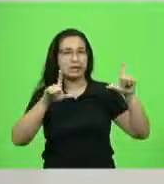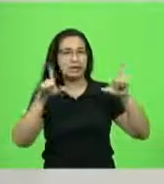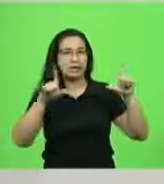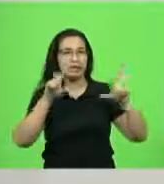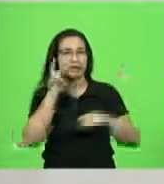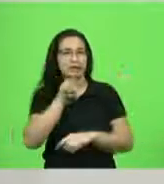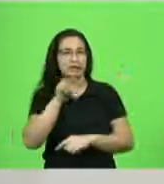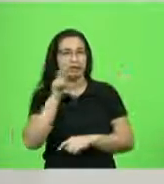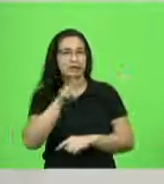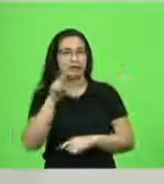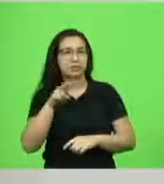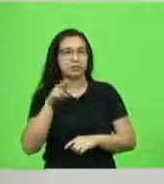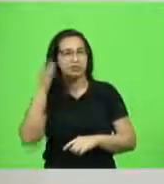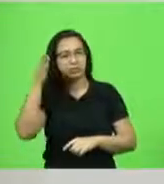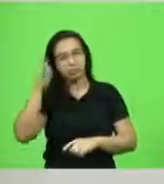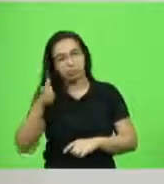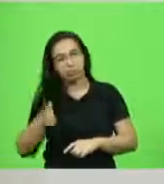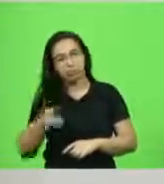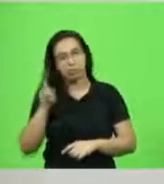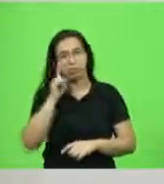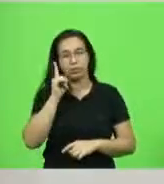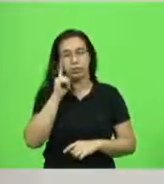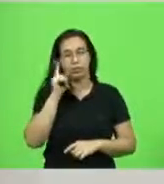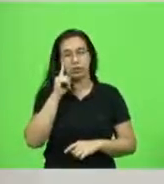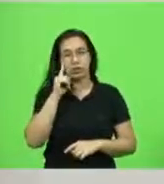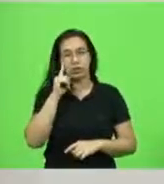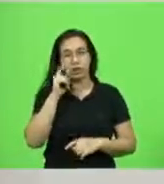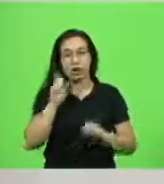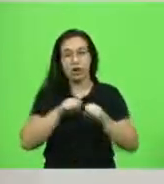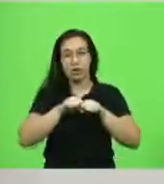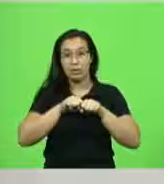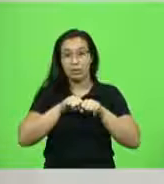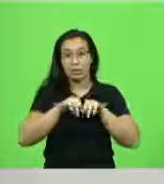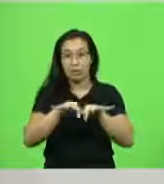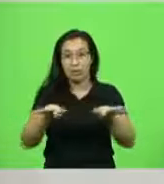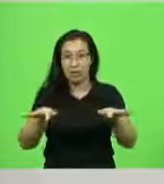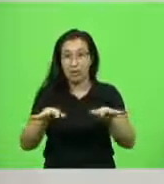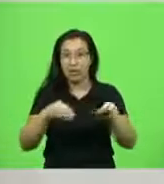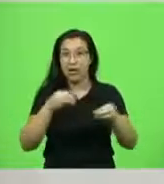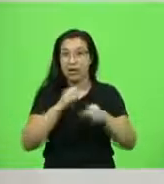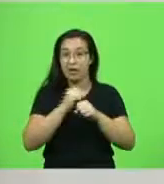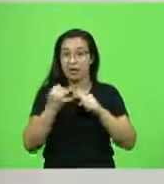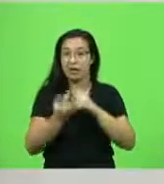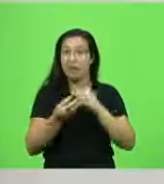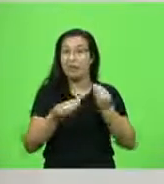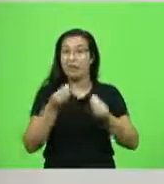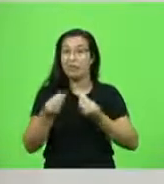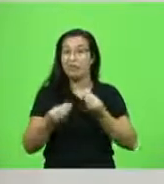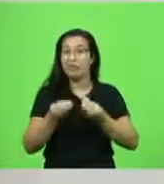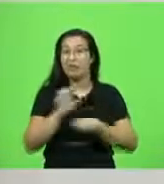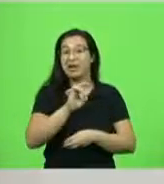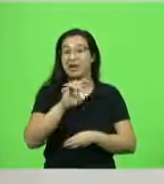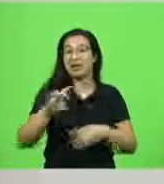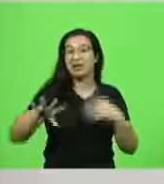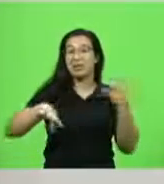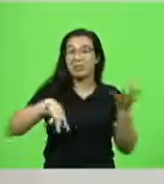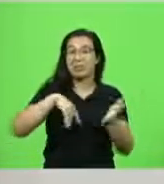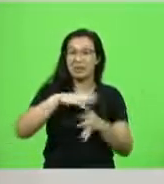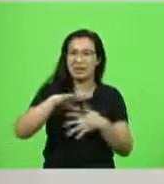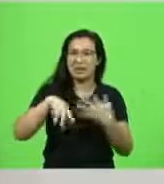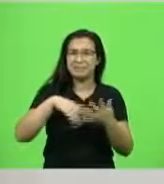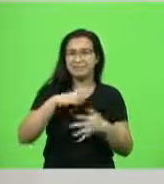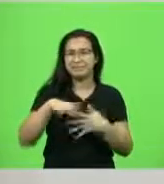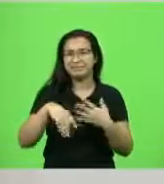rotina. E com a pandemia ela rompe, rompeu tudo isso, a gente parou um pouco e observou, além de estar